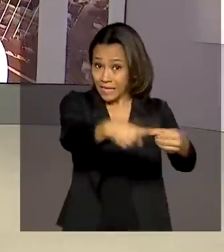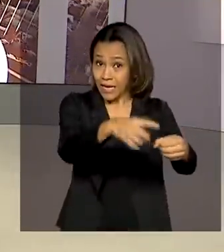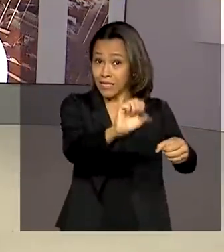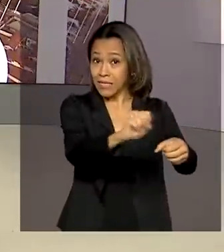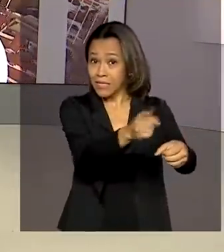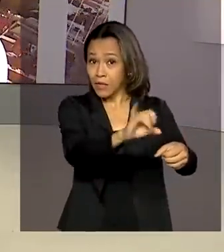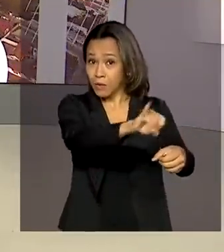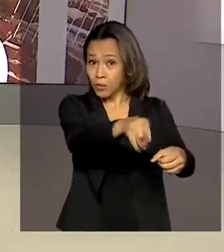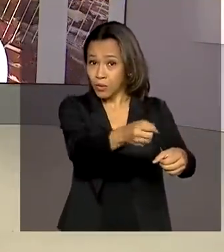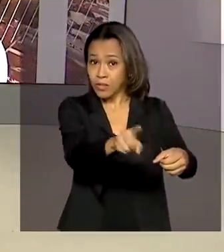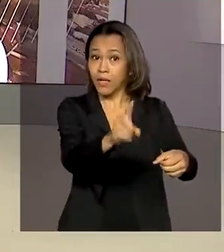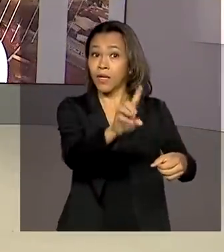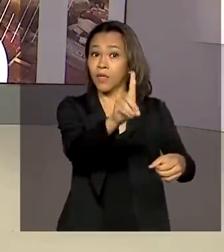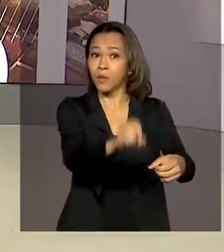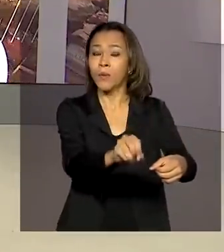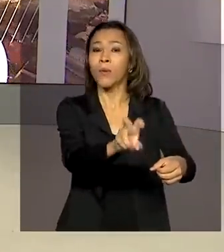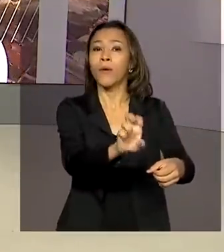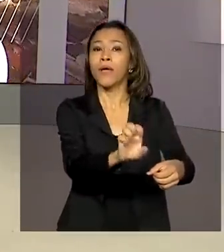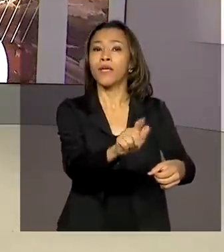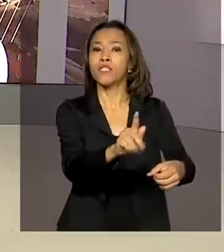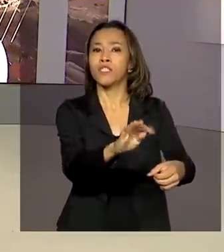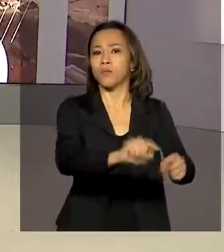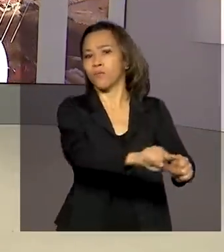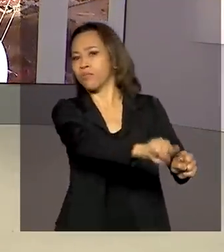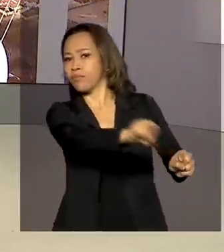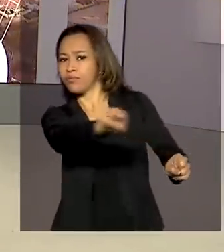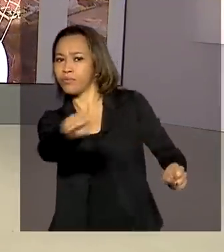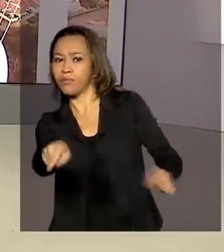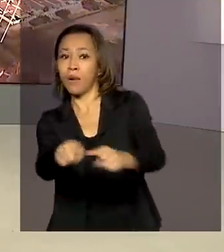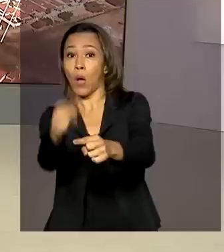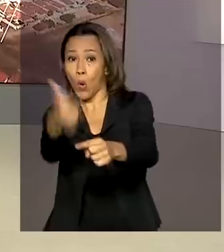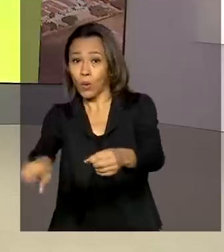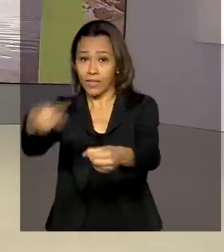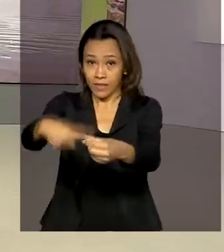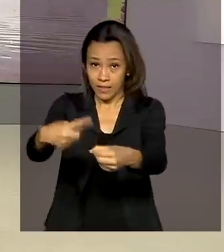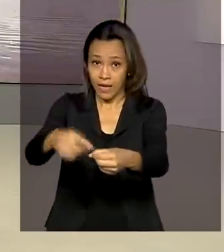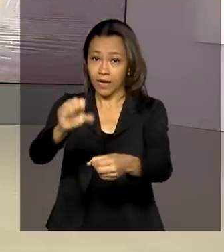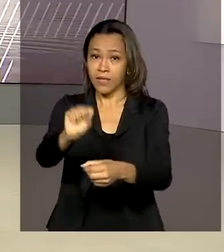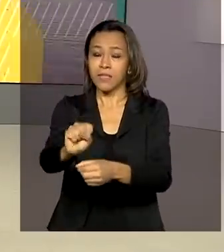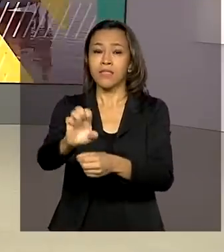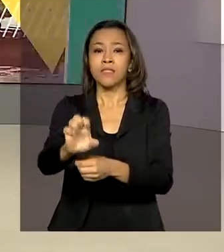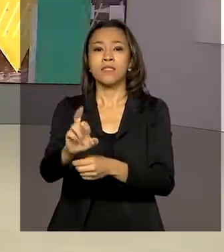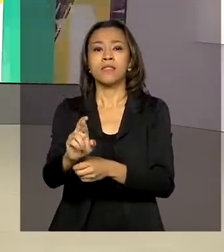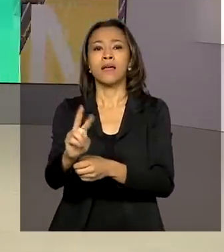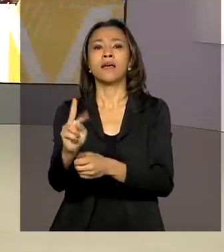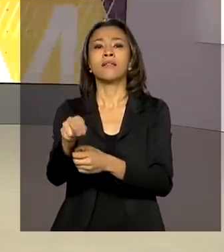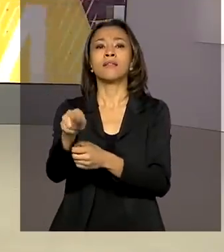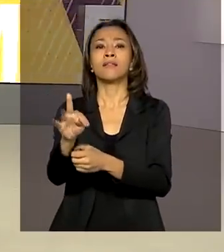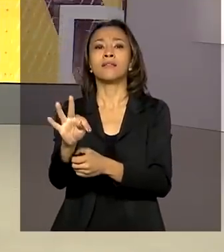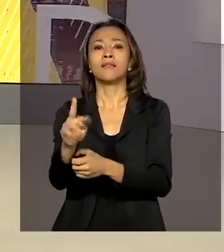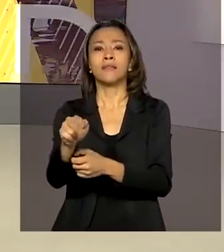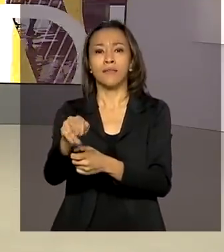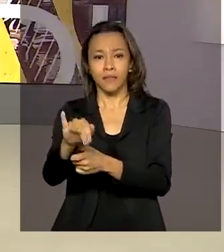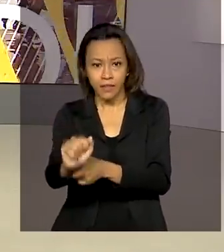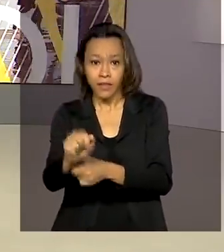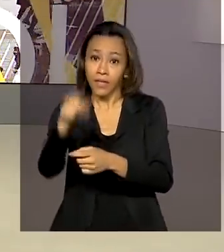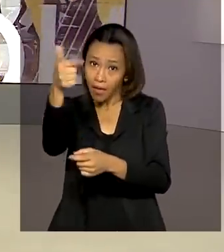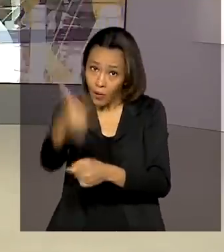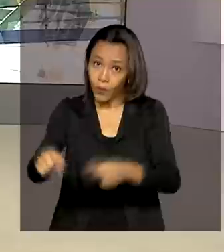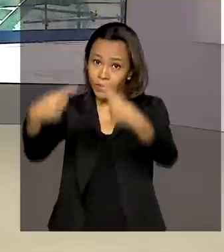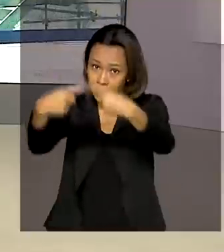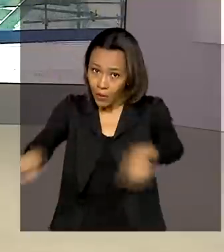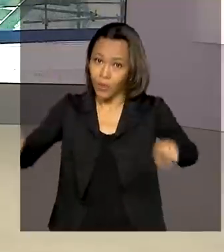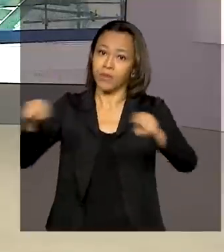presidente Jair Bolsonaro segue para a Sertânia, também em Pernambuco, onde visita obras do projeto de integração do Rio São Francisco.